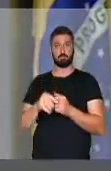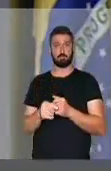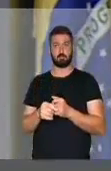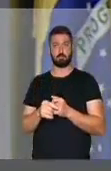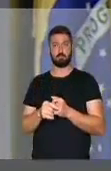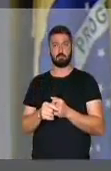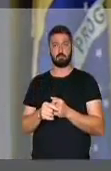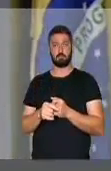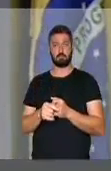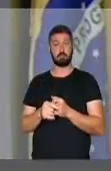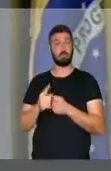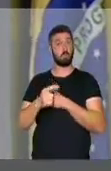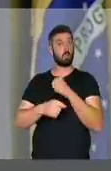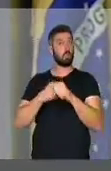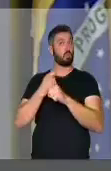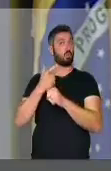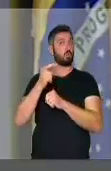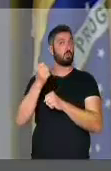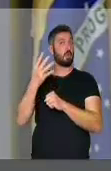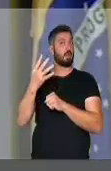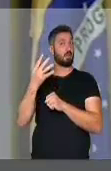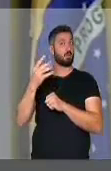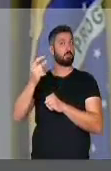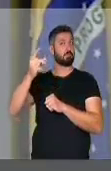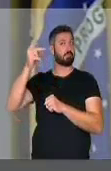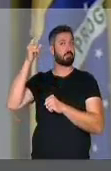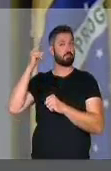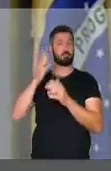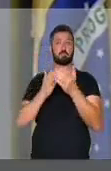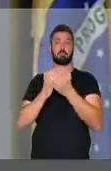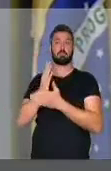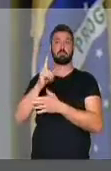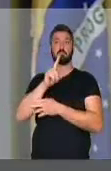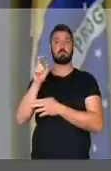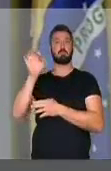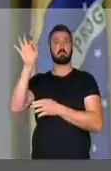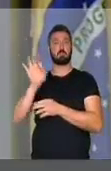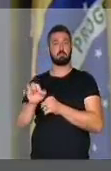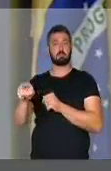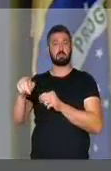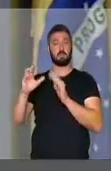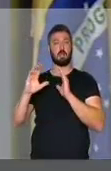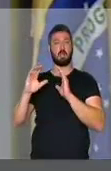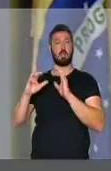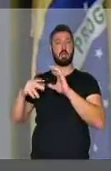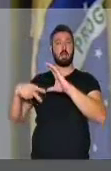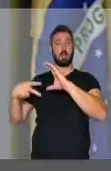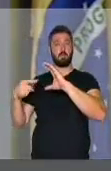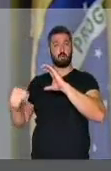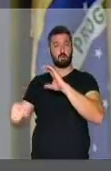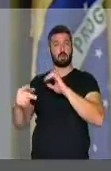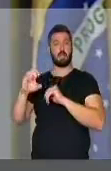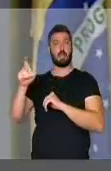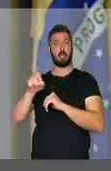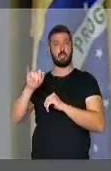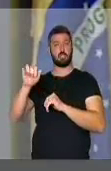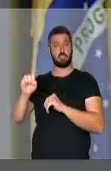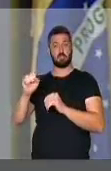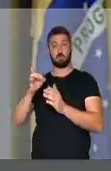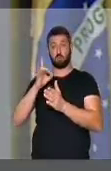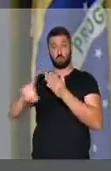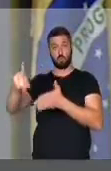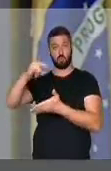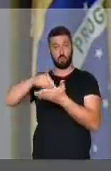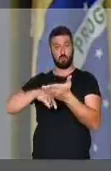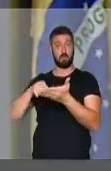em 2014 e foi aprovada por unanimidade na Câmara de Vereadores de Caxias do Sul. Uma